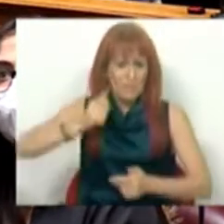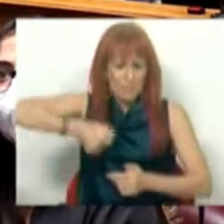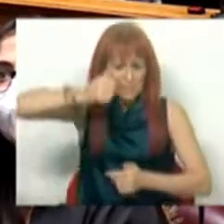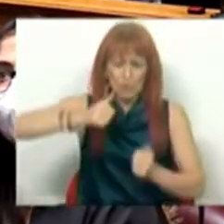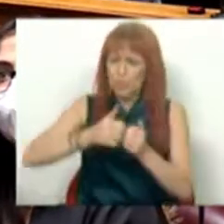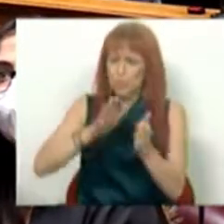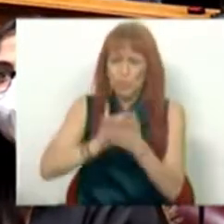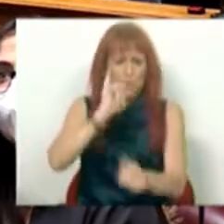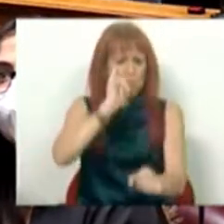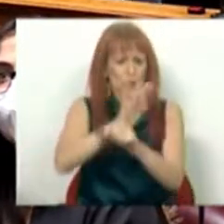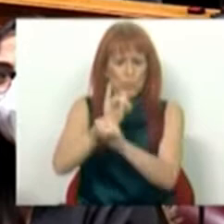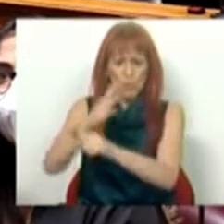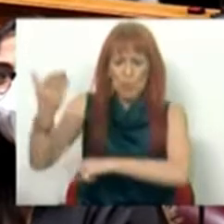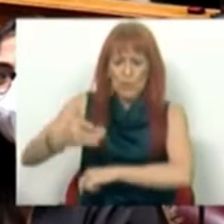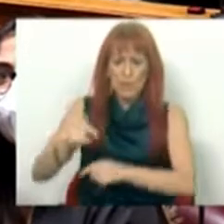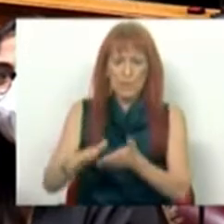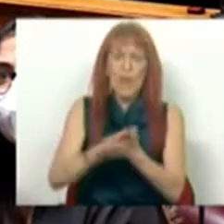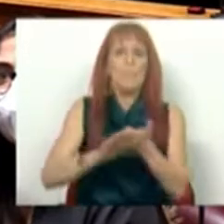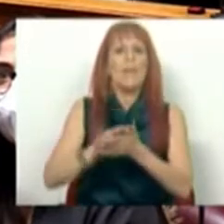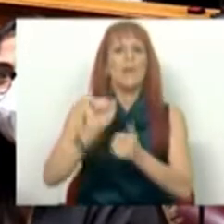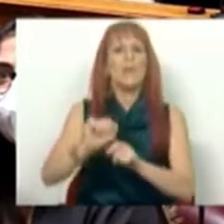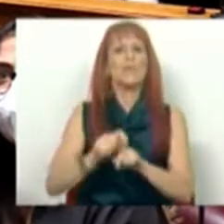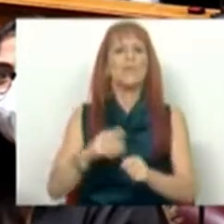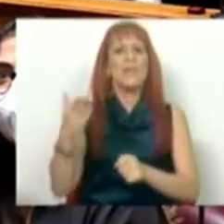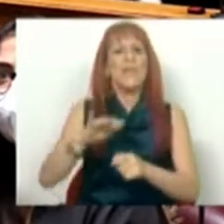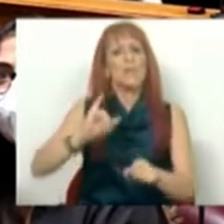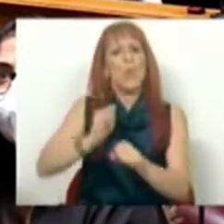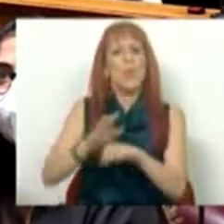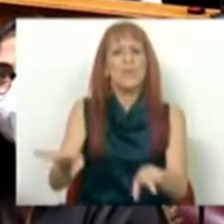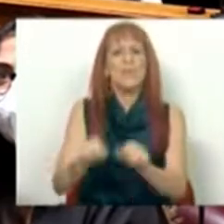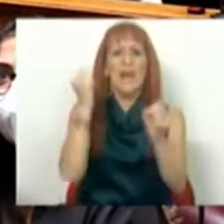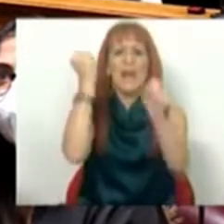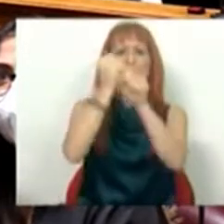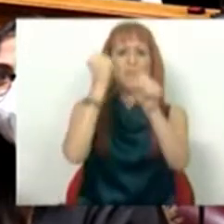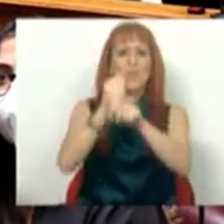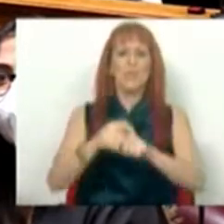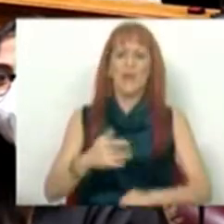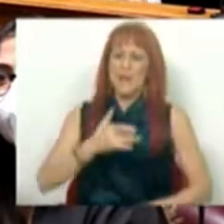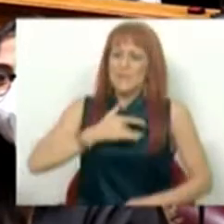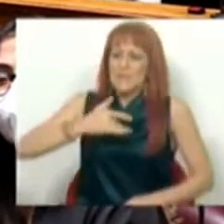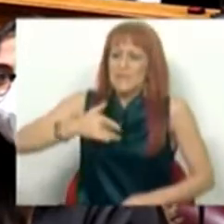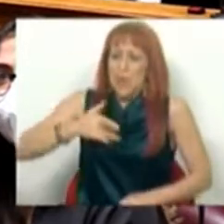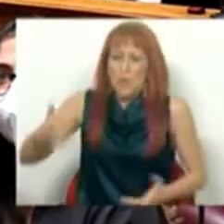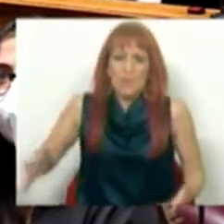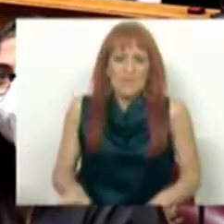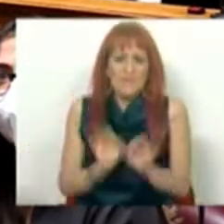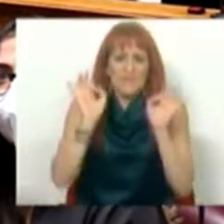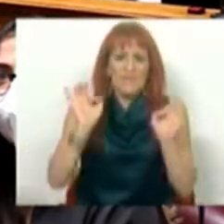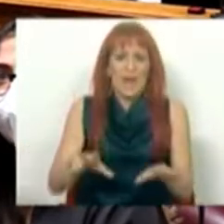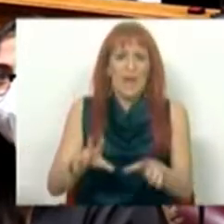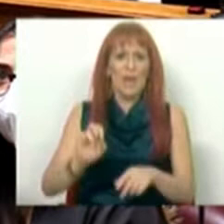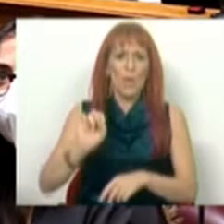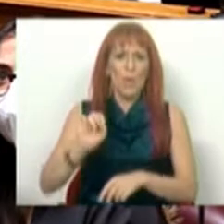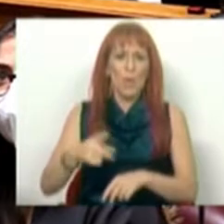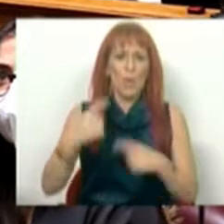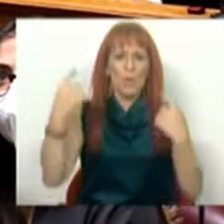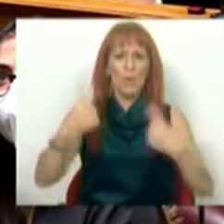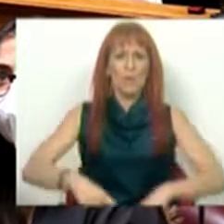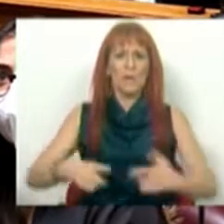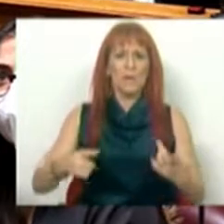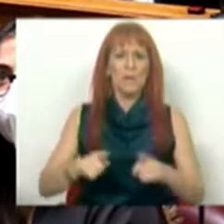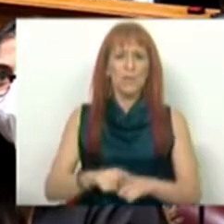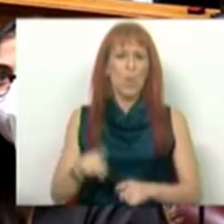de todos os direitos, e que está na base dos outros direitos, como o emprego, a saúde ou ter